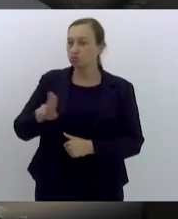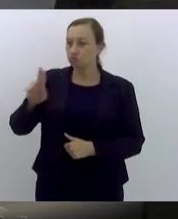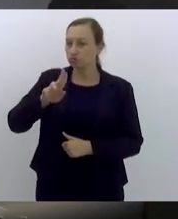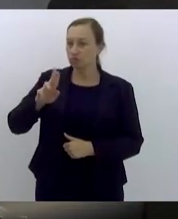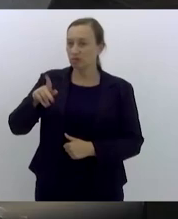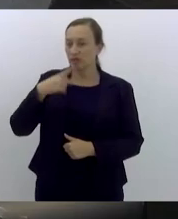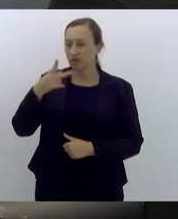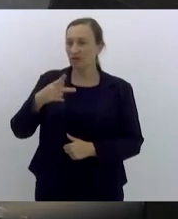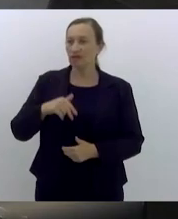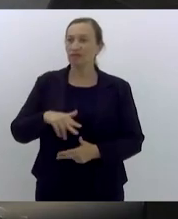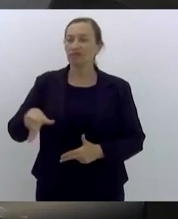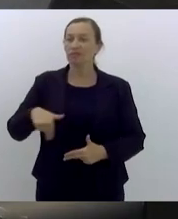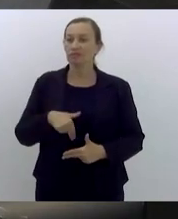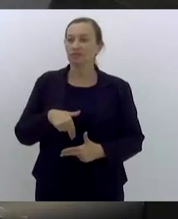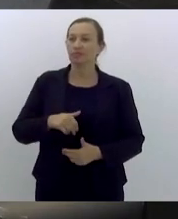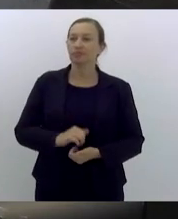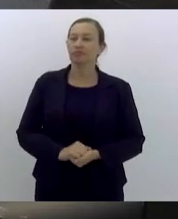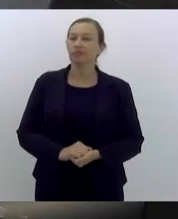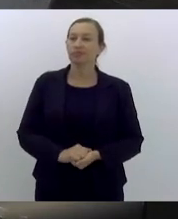fala